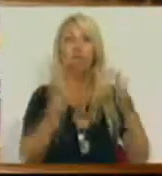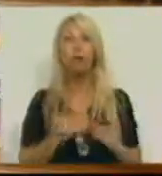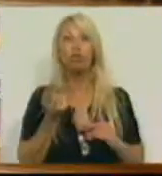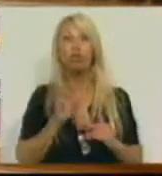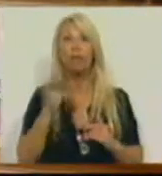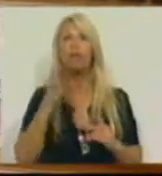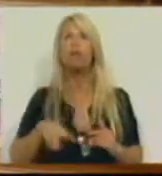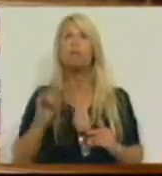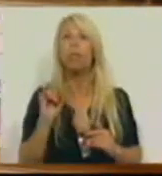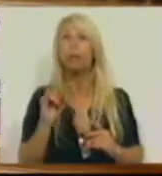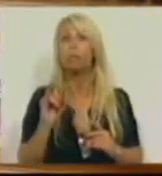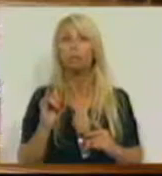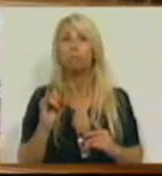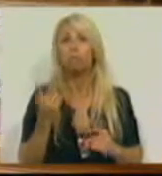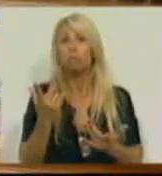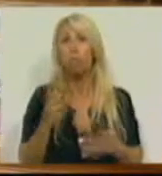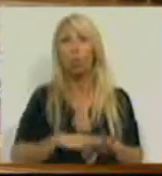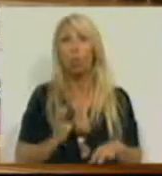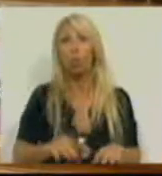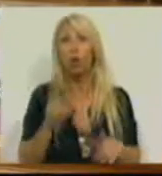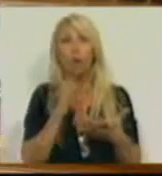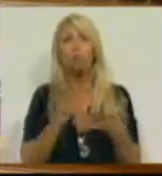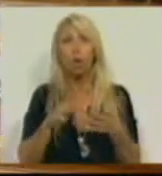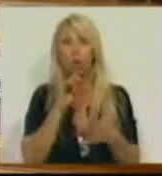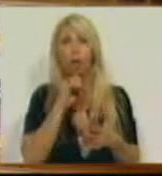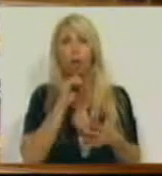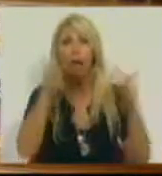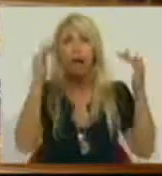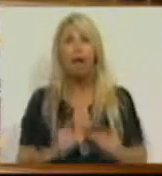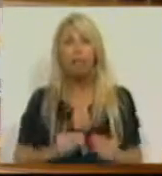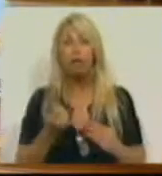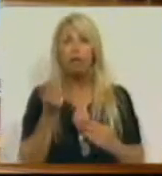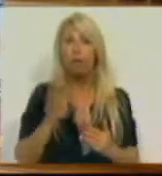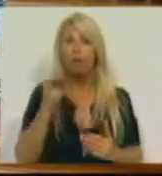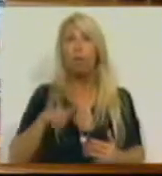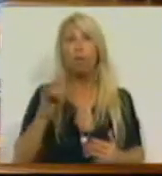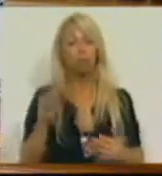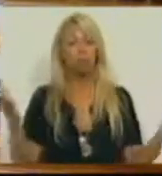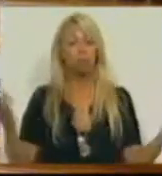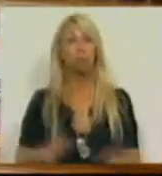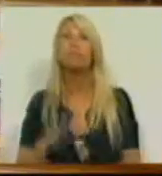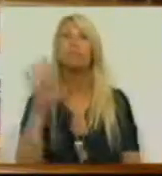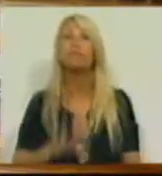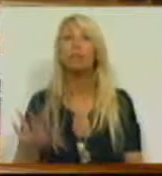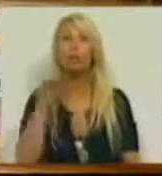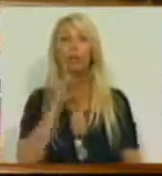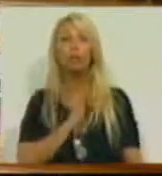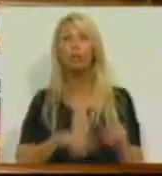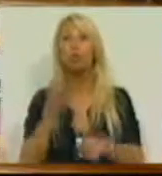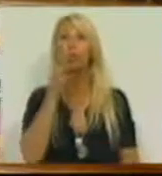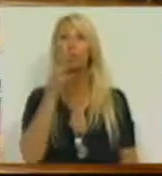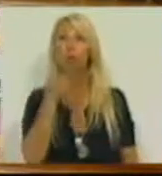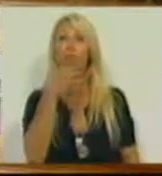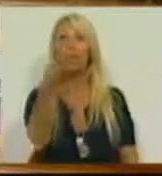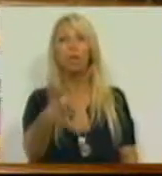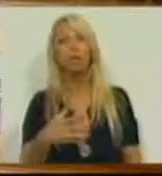IMI e nem por isso a maioria conseguiu baixar as taxas do IMI. E sobre a situação que a Sra. Deputada diz que o